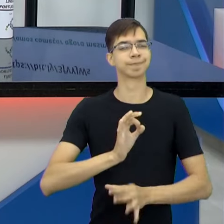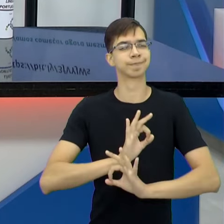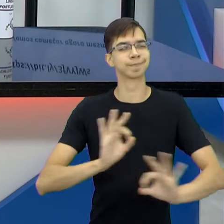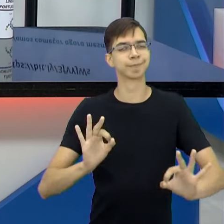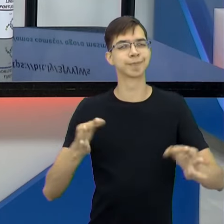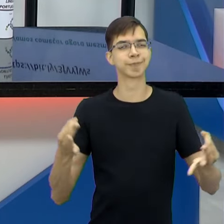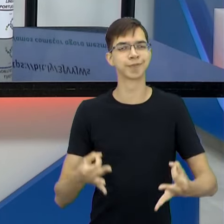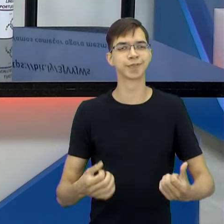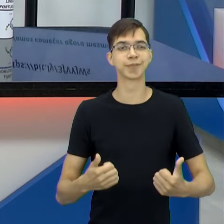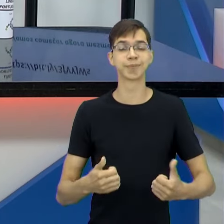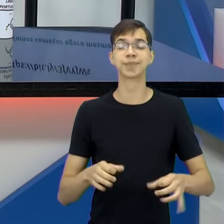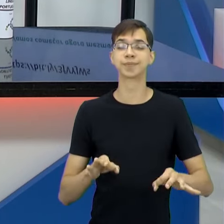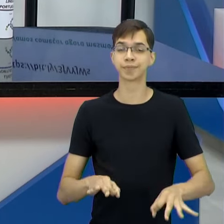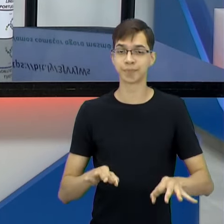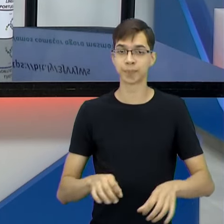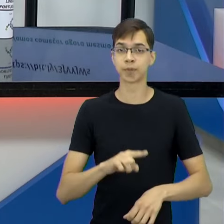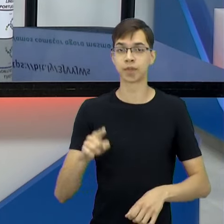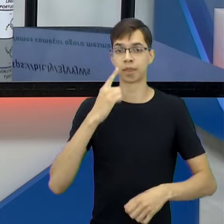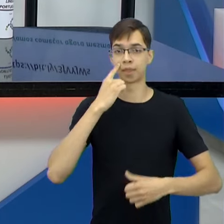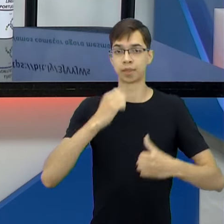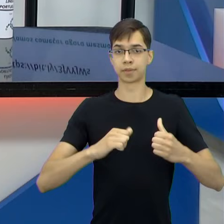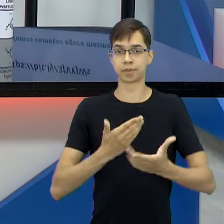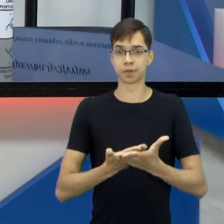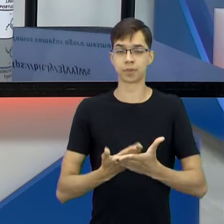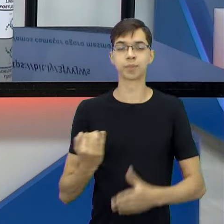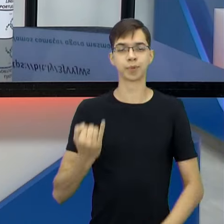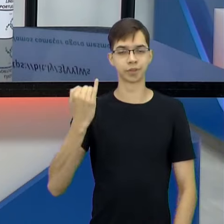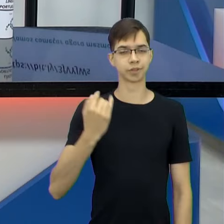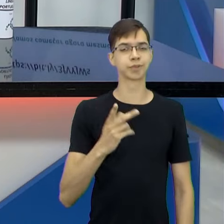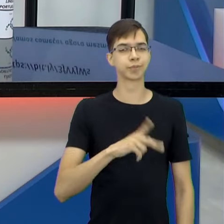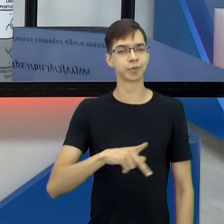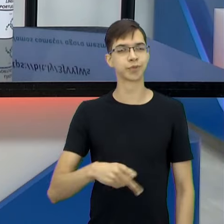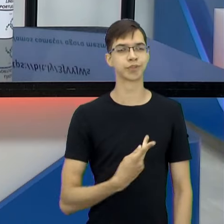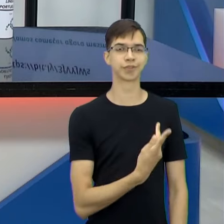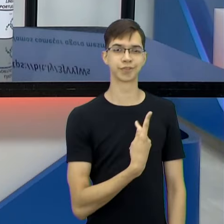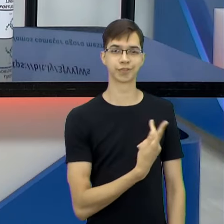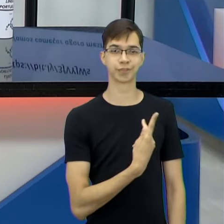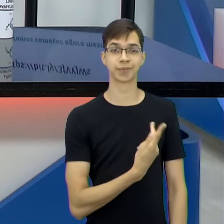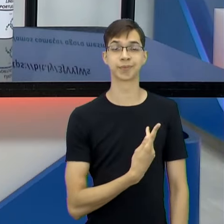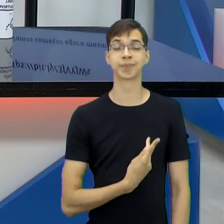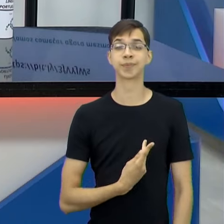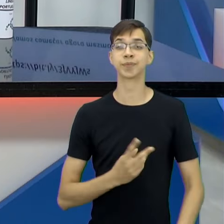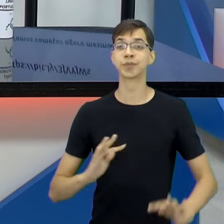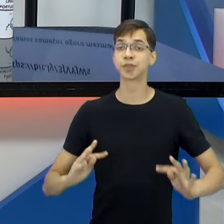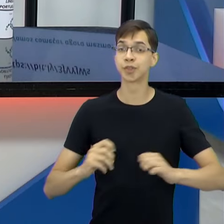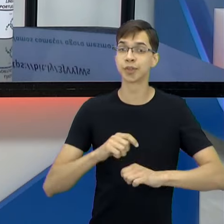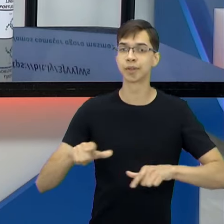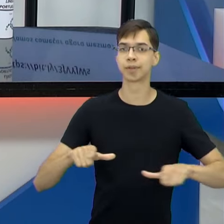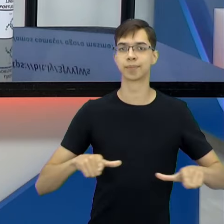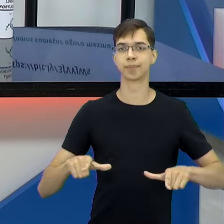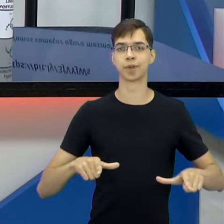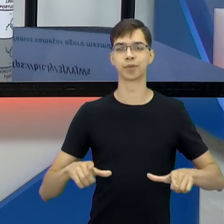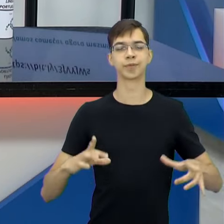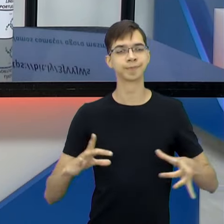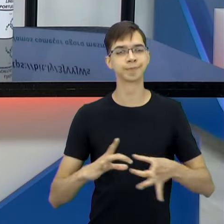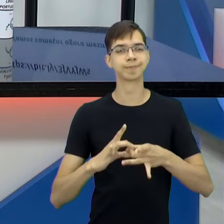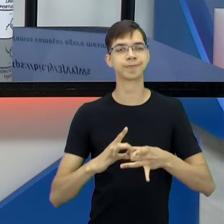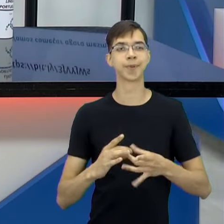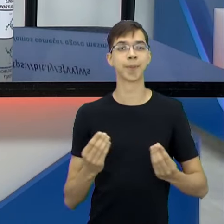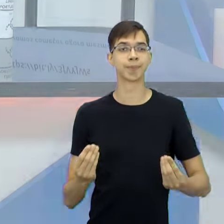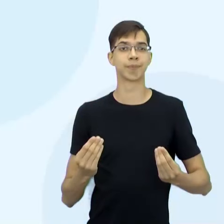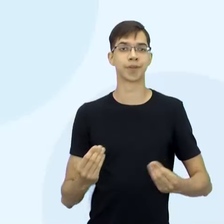então avalie a nossa aula, isso é muito importante para mim, para o professor Mauro, para todo mundo que aí trabalha juntinho aqui, para que